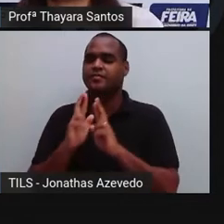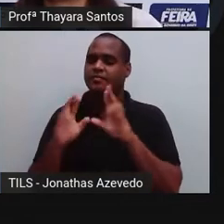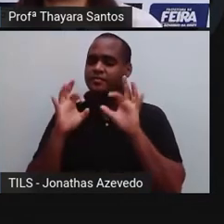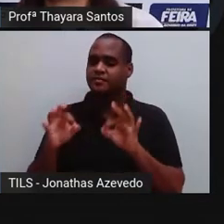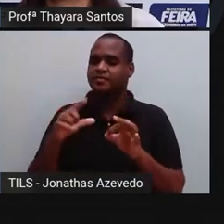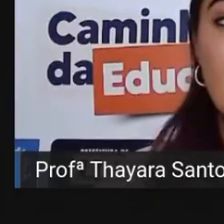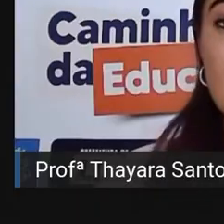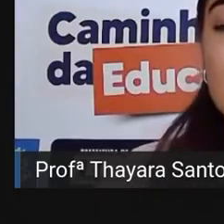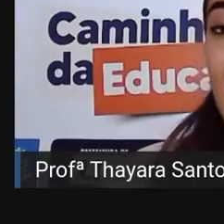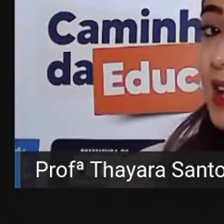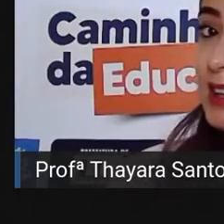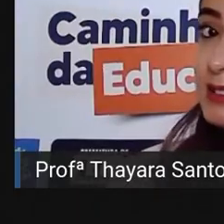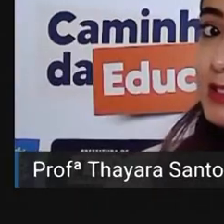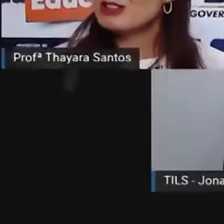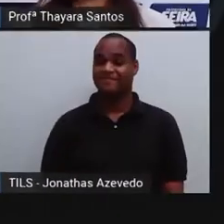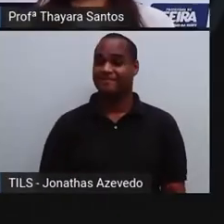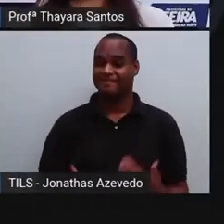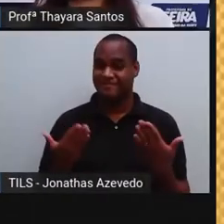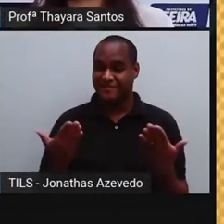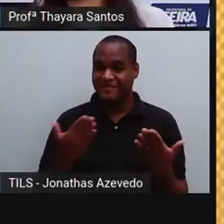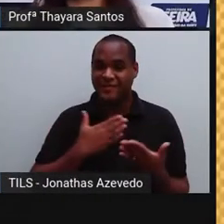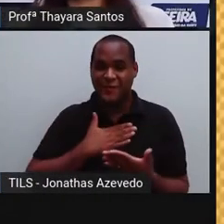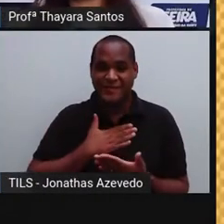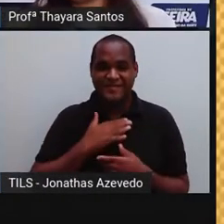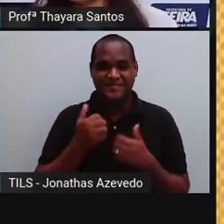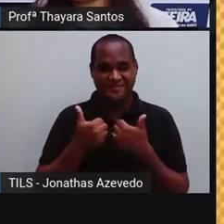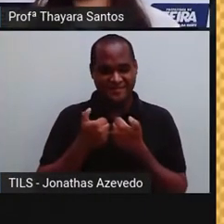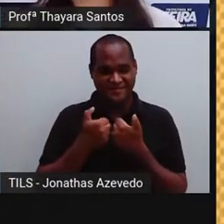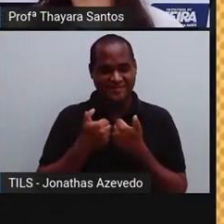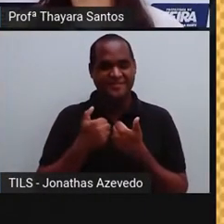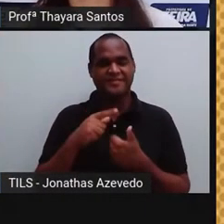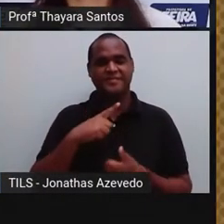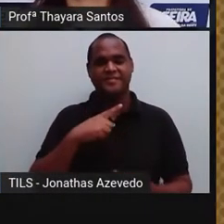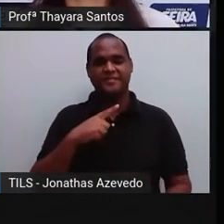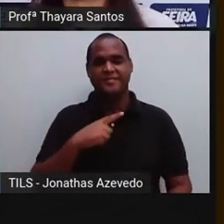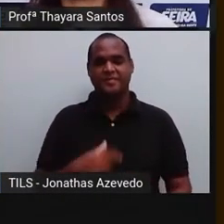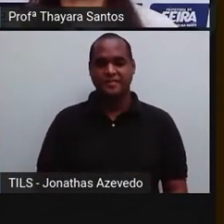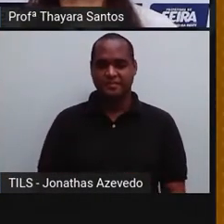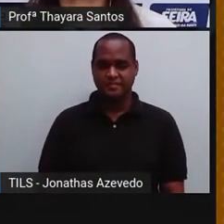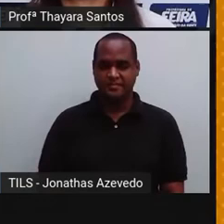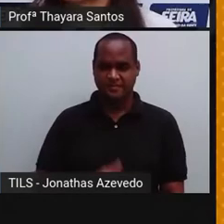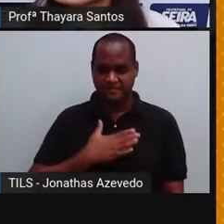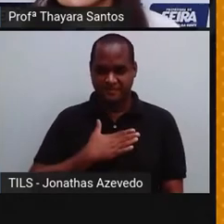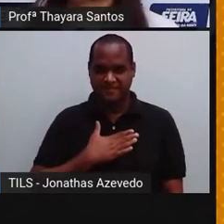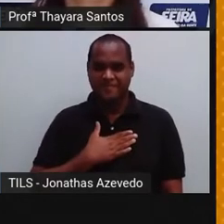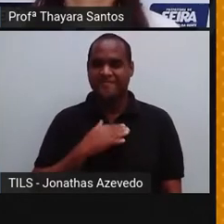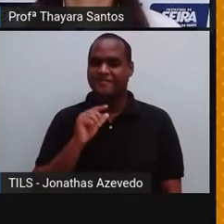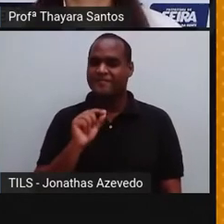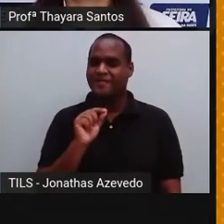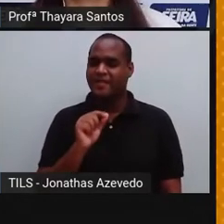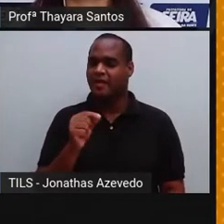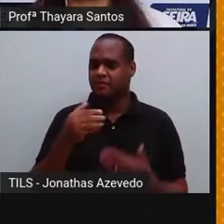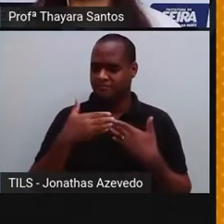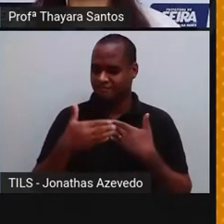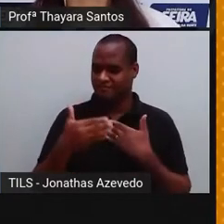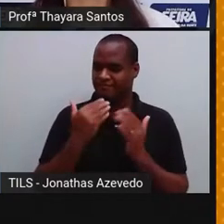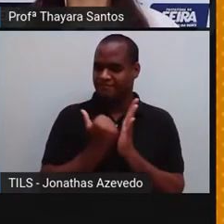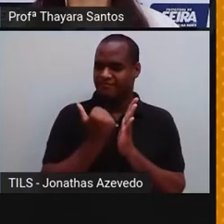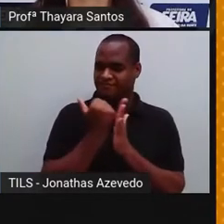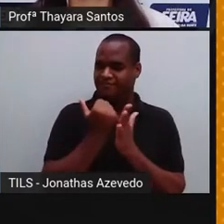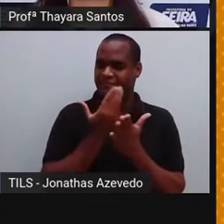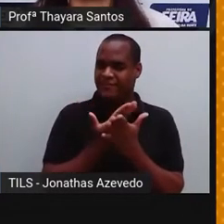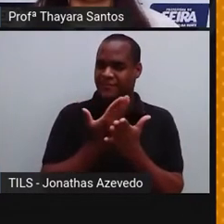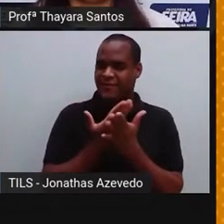atividade. E aí, gostaram do nosso joguinho? Eu espero que vocês tenham gostado. Mas agora vamos